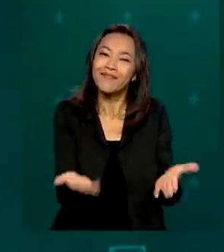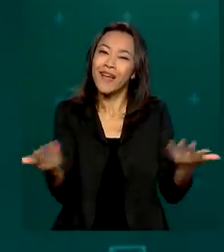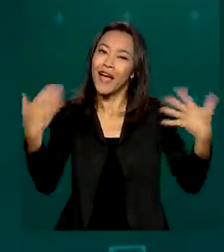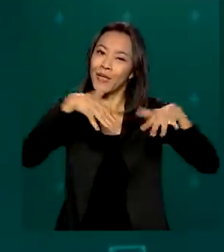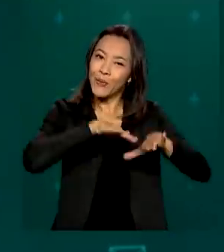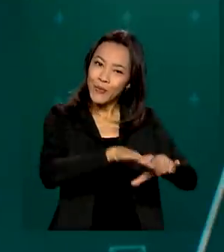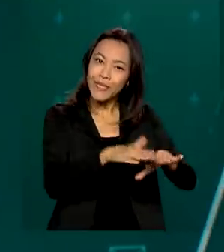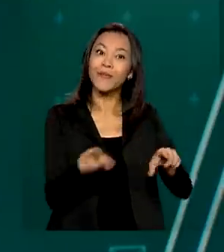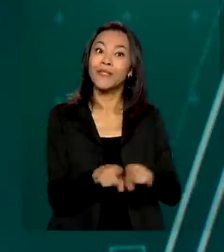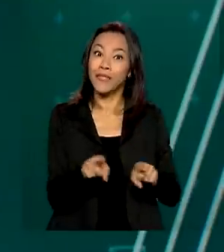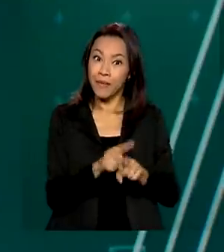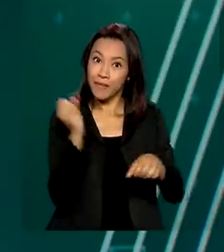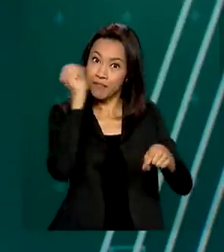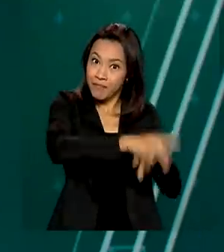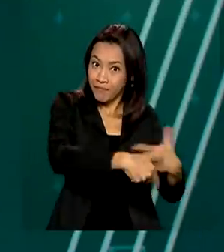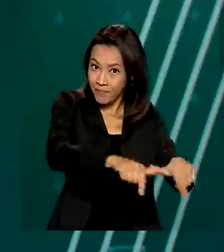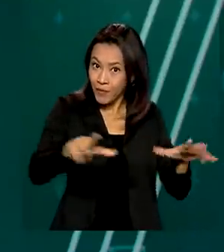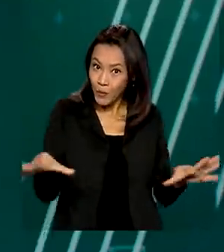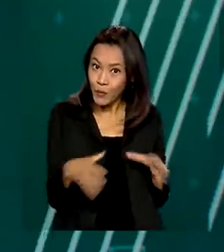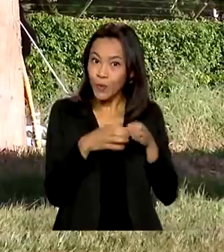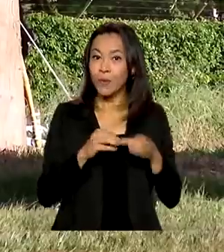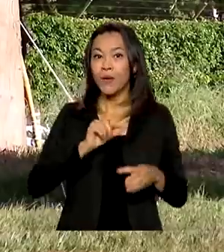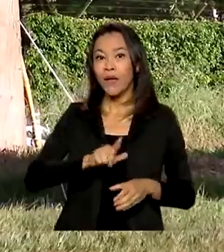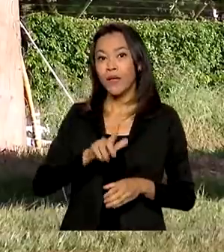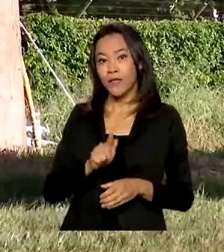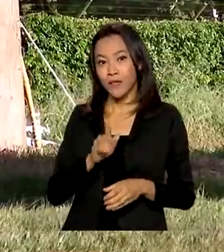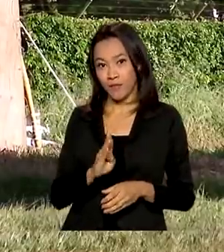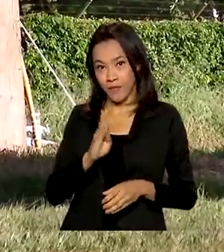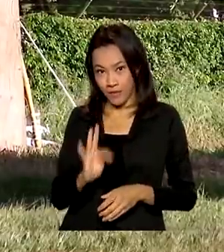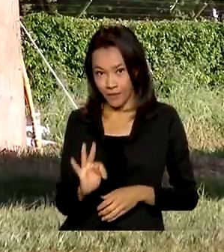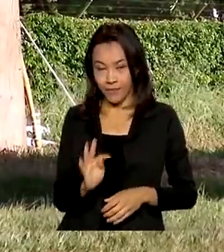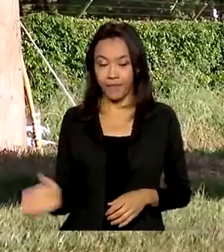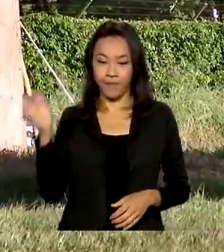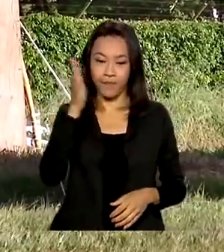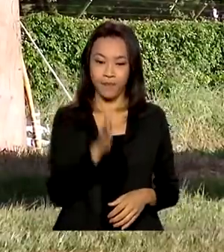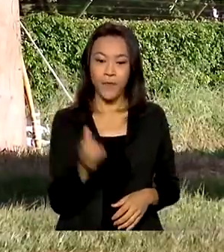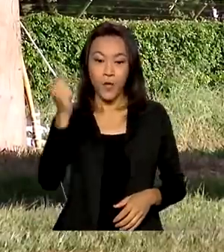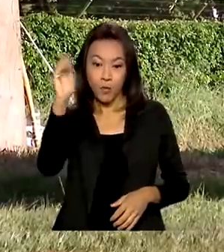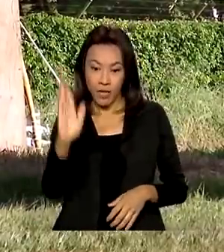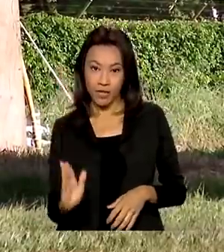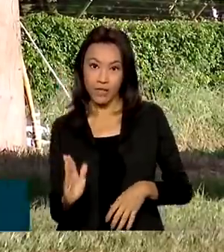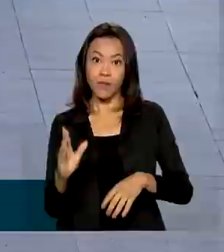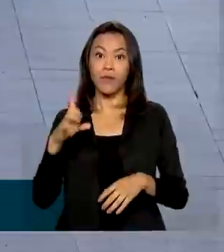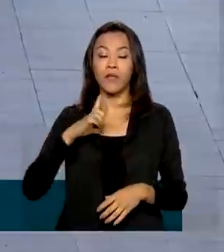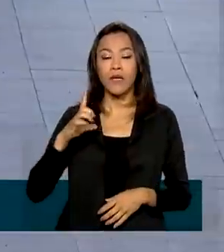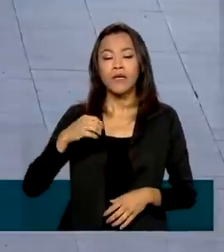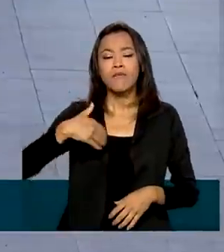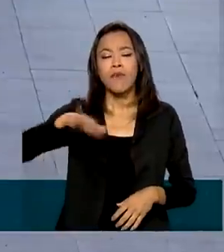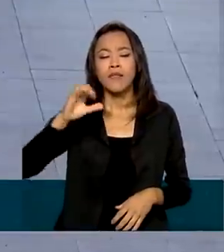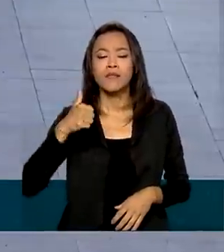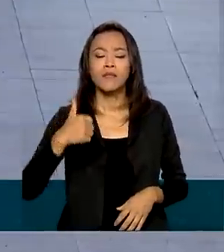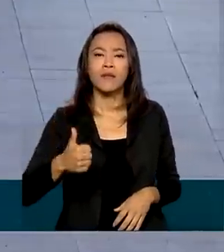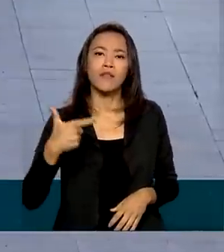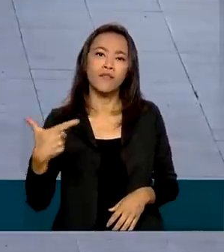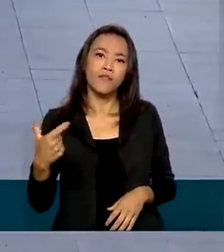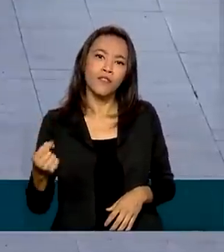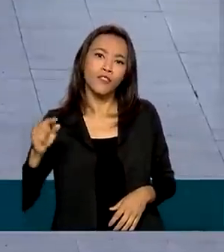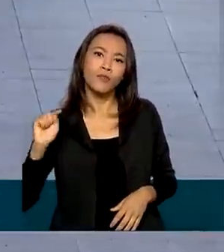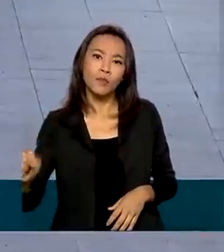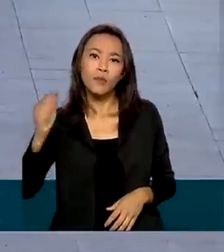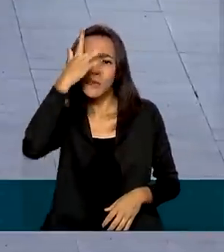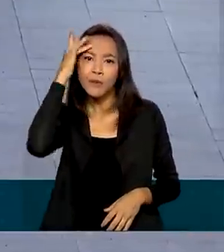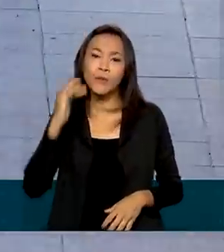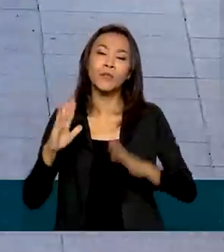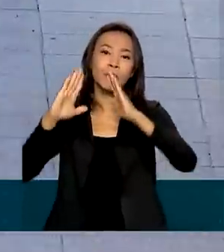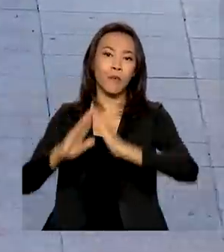empregabilidade da população LGBT. No Brasil, mais de 220 mil pessoas vivem em situação